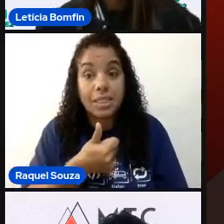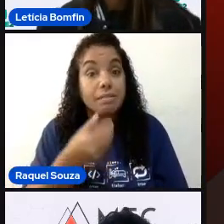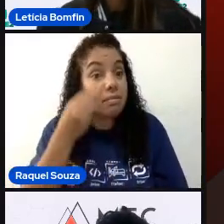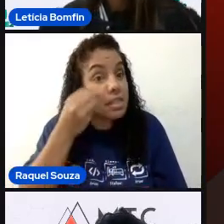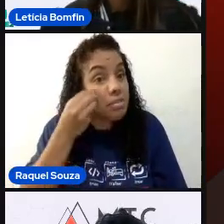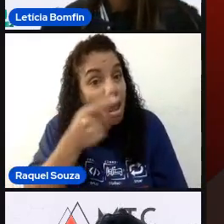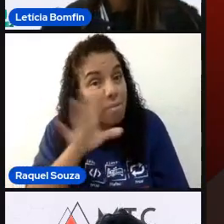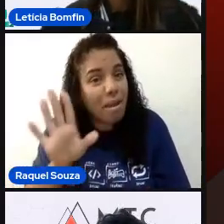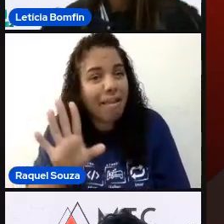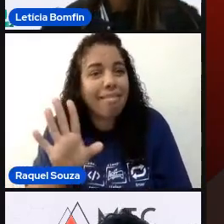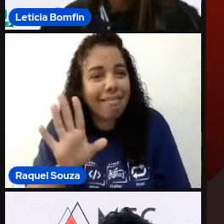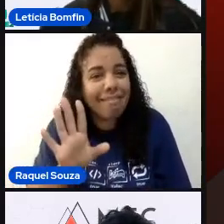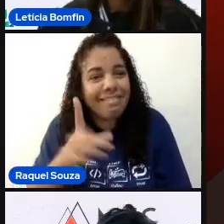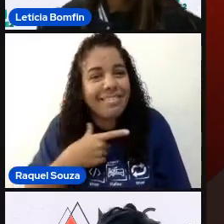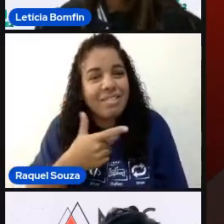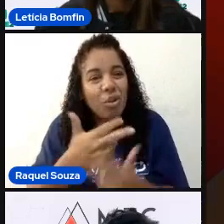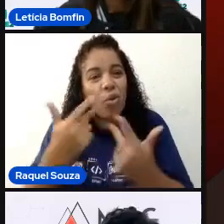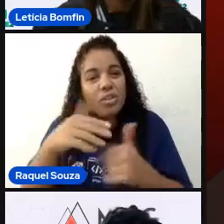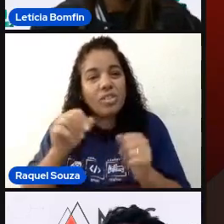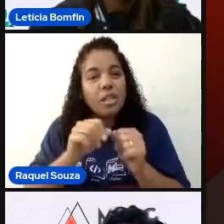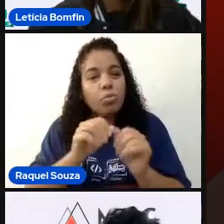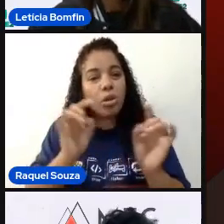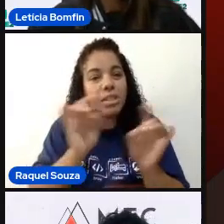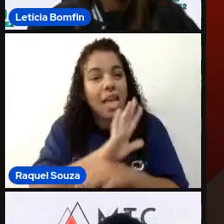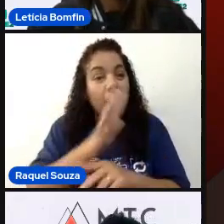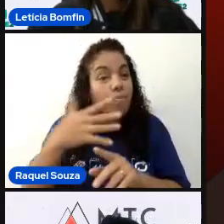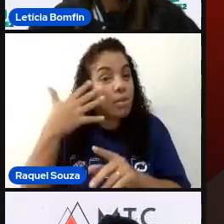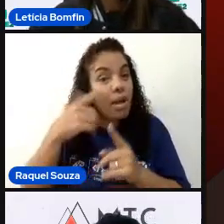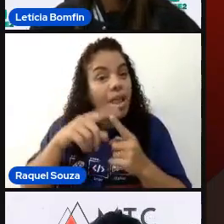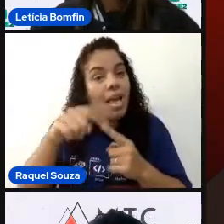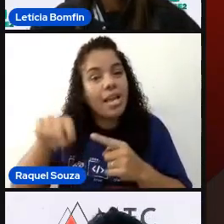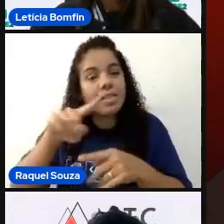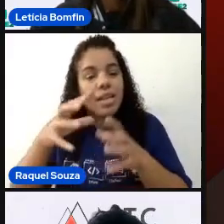né? Então, se tem uma coisa que vocês possam sair dessa palestra, inclusive a galera web,